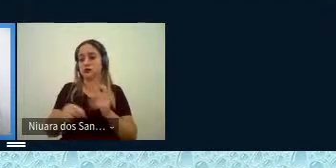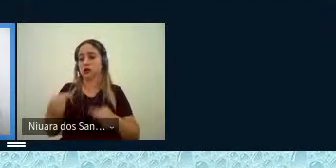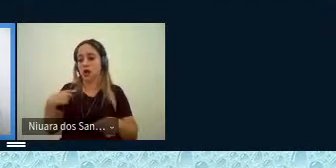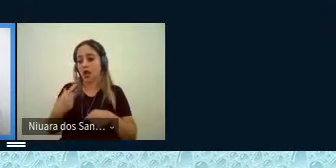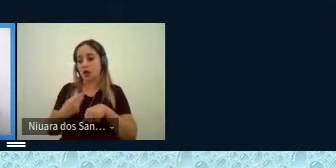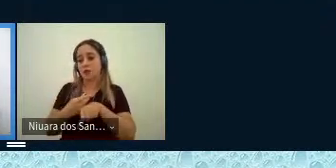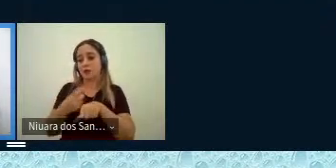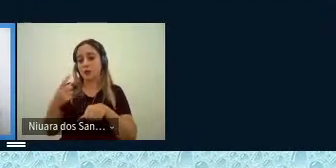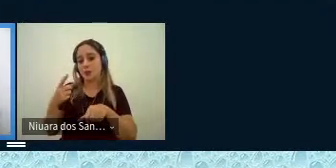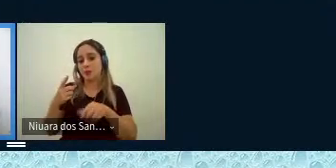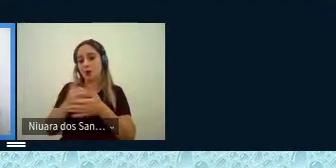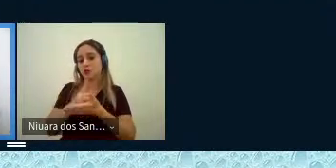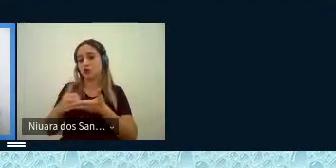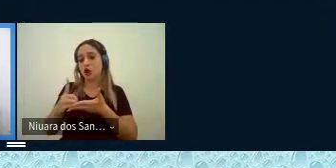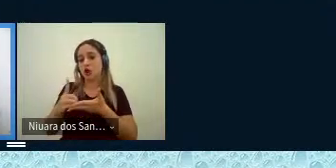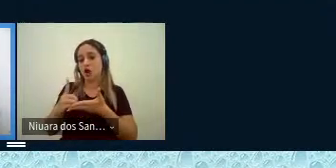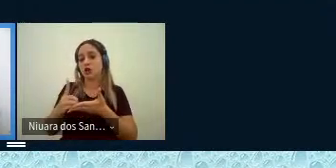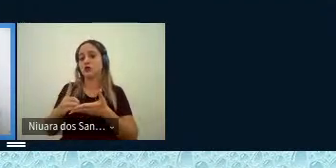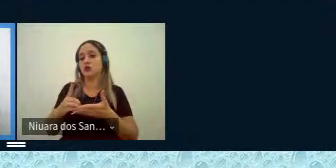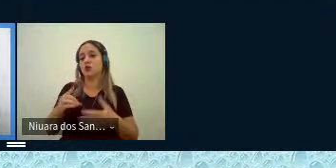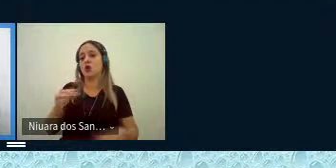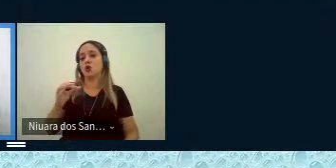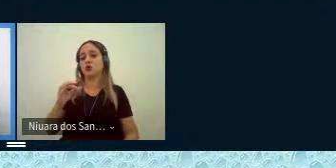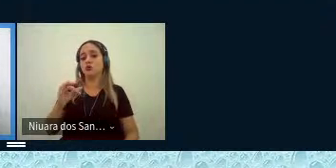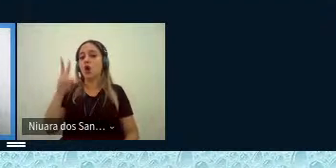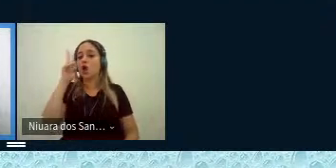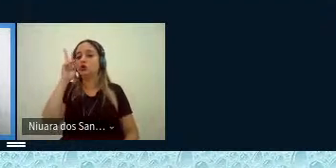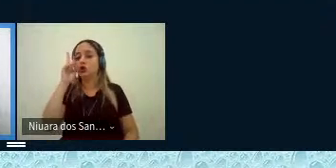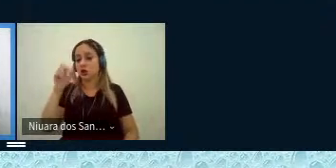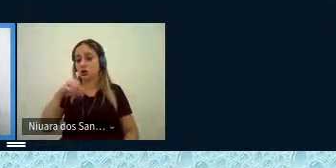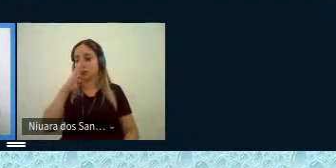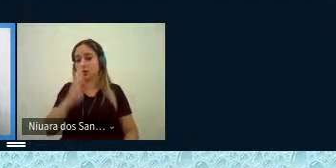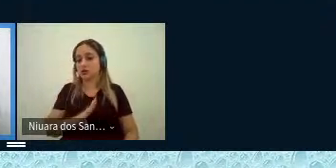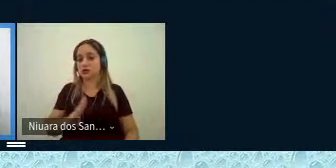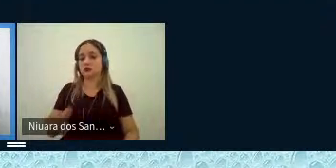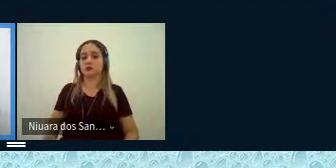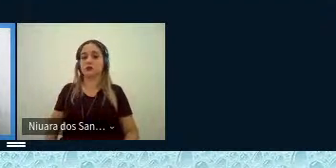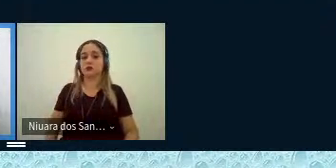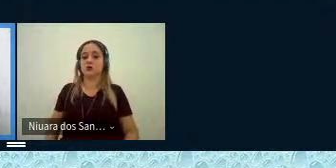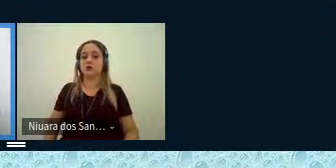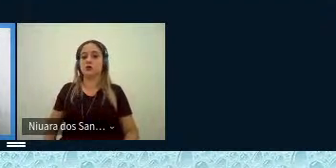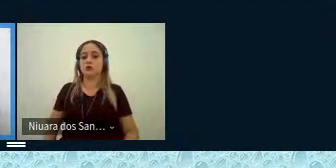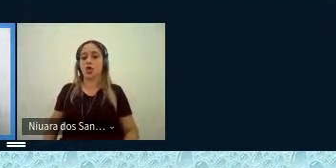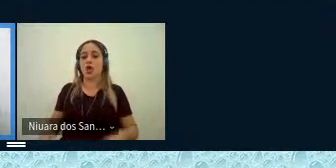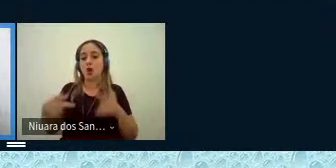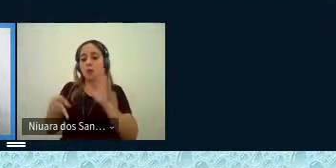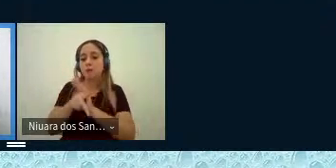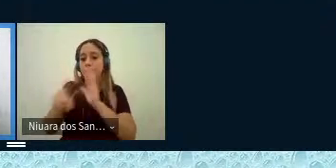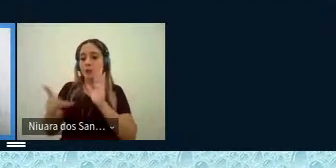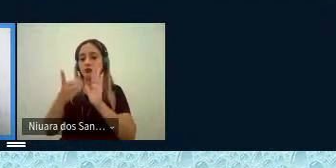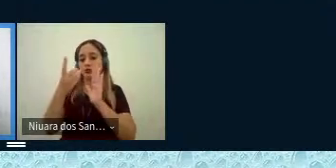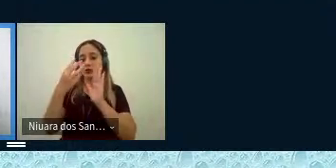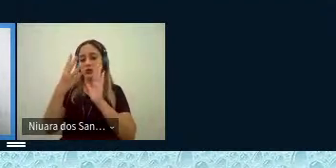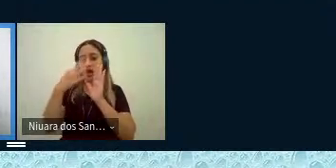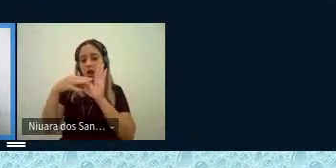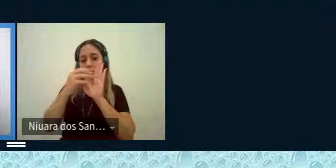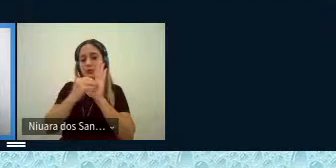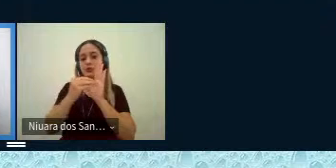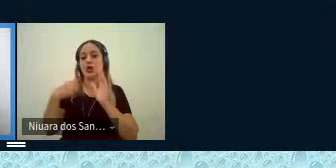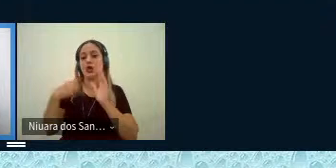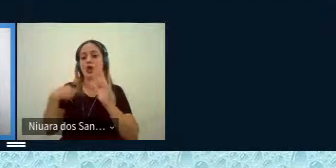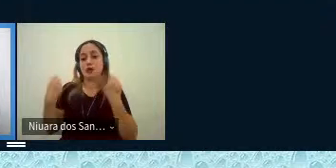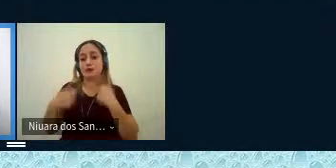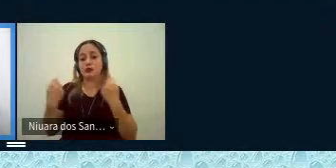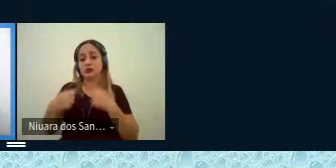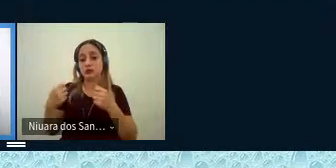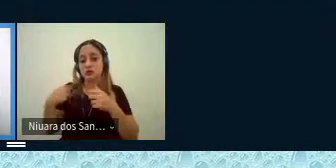passei a usar o dicionário do folclore brasileiro e o meu dicionário de coisas da Amazônia então era necessário fazer a busca